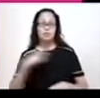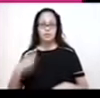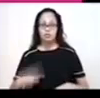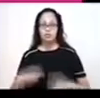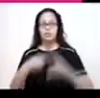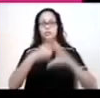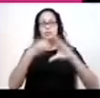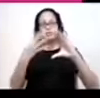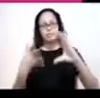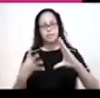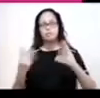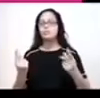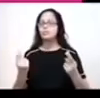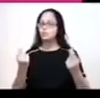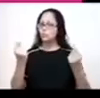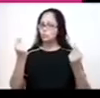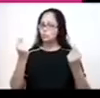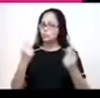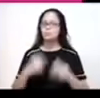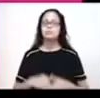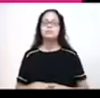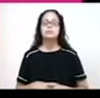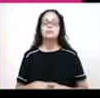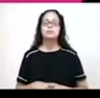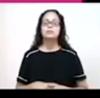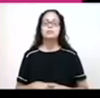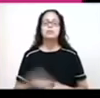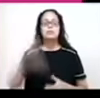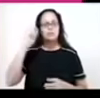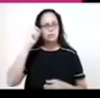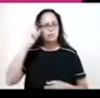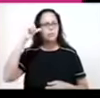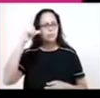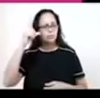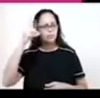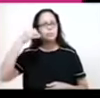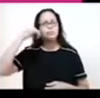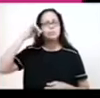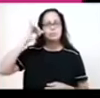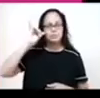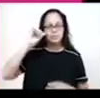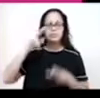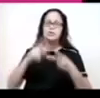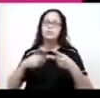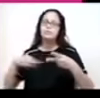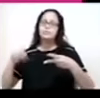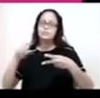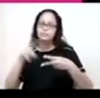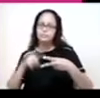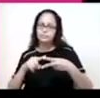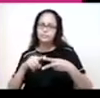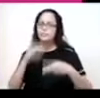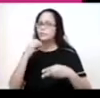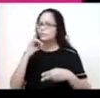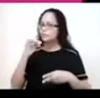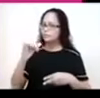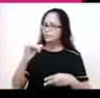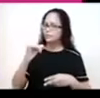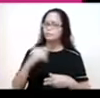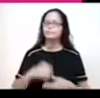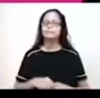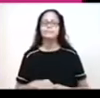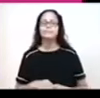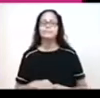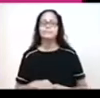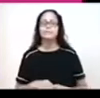dos aspectos econômicos da China, né? Da agricultura, da pecuária, dos recursos minerais e energéticos e da indústria chinesa também.